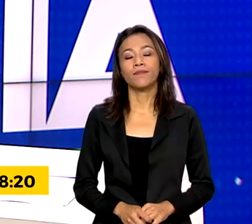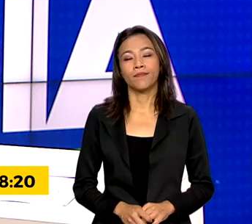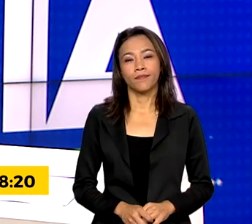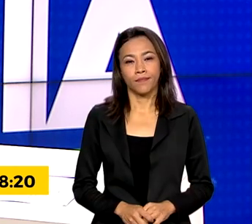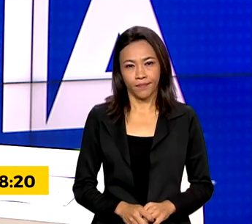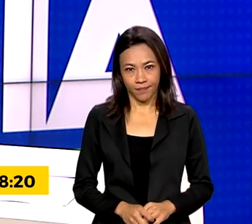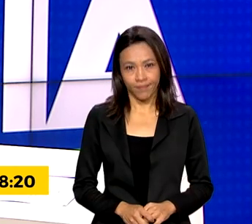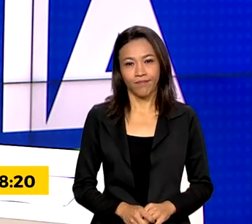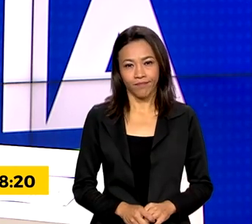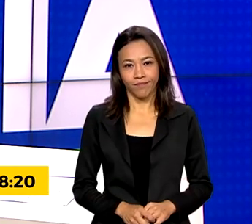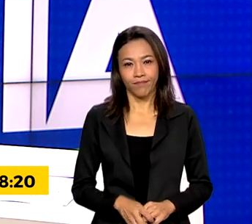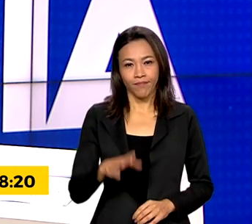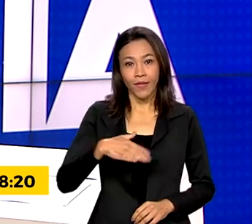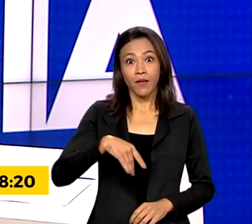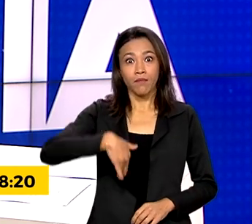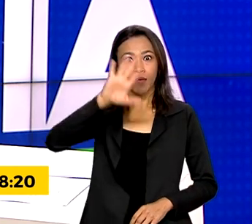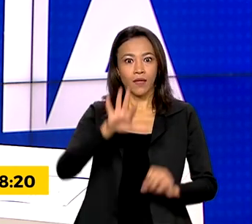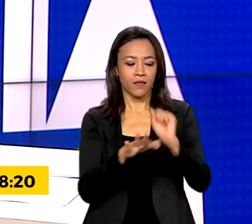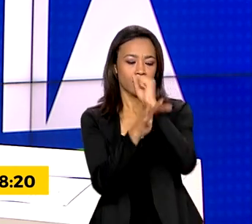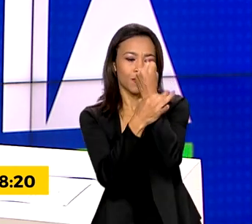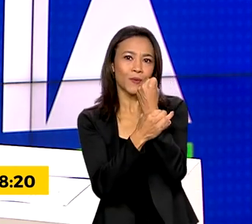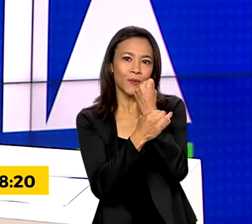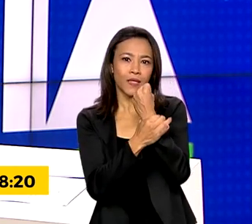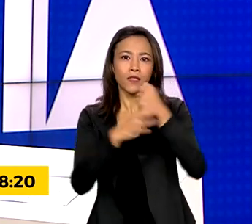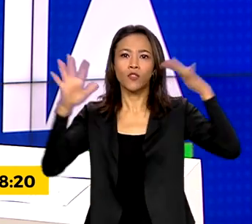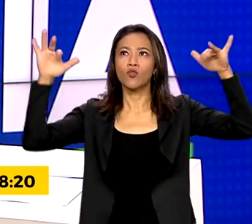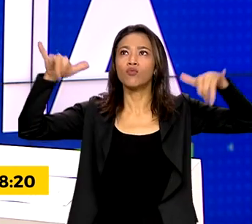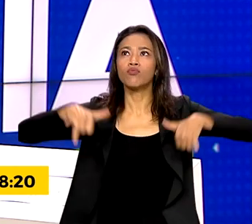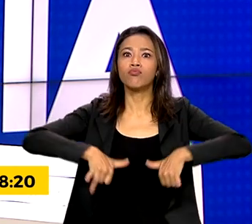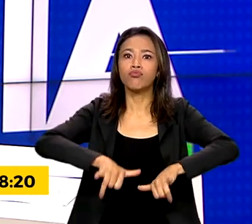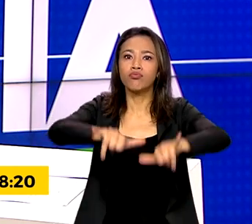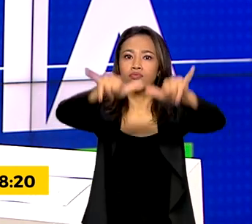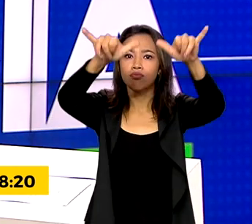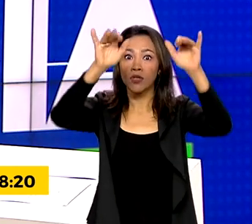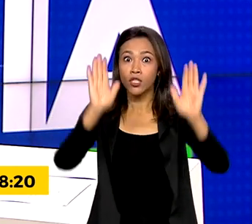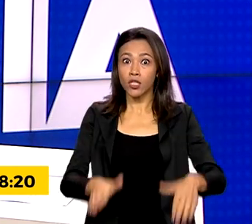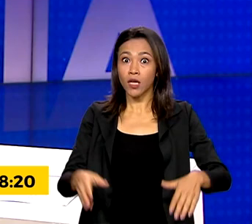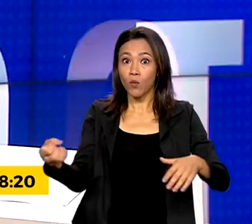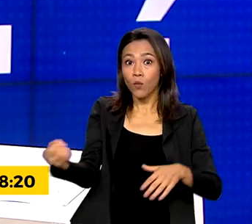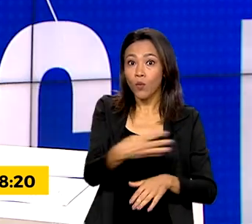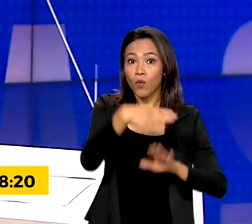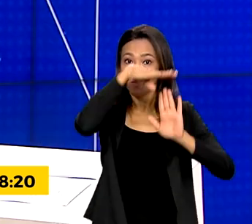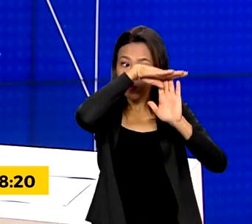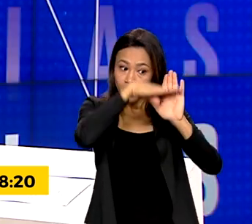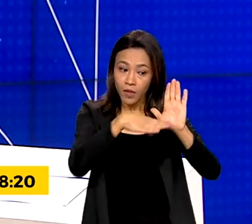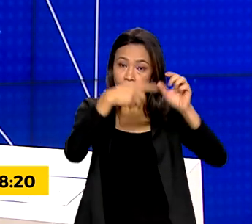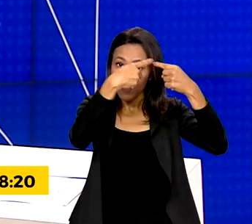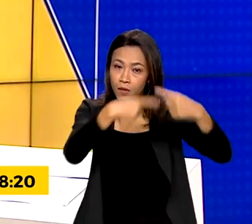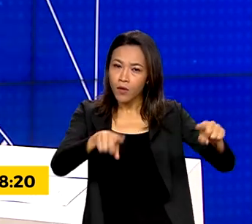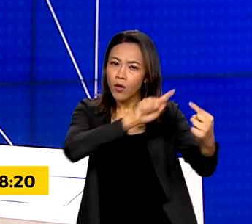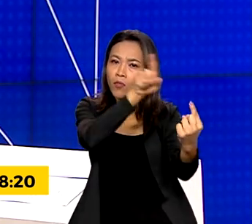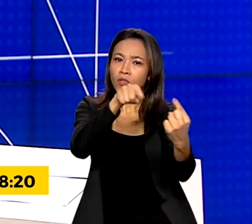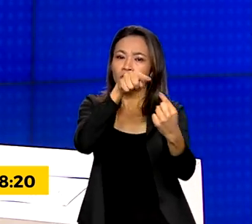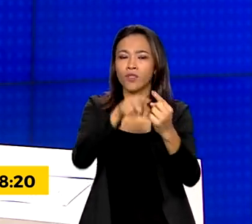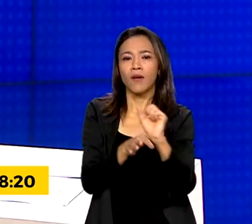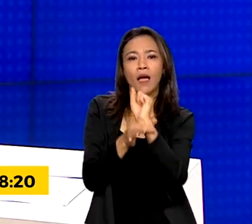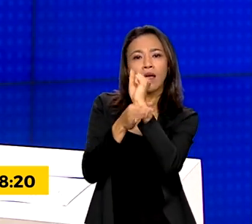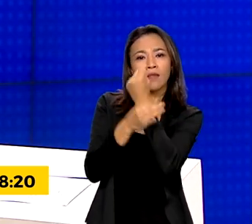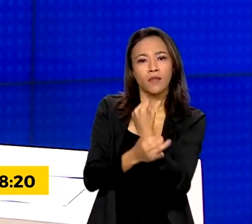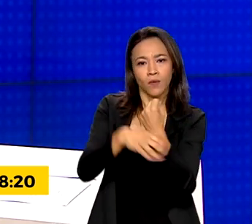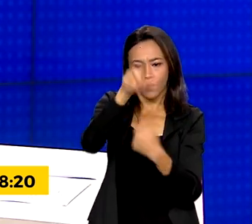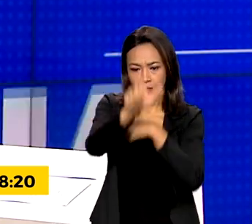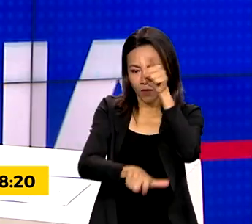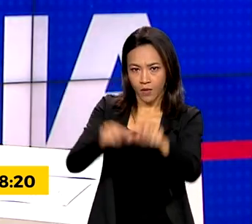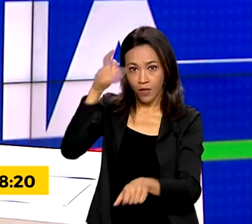Mais segurança no setor aéreo. Foi lançado um novo programa para aumentar a proteção de passageiros e bagagens